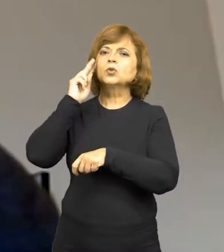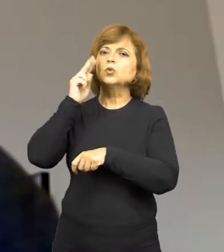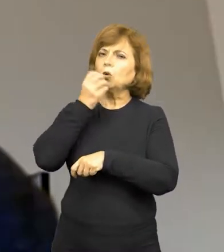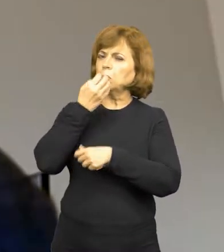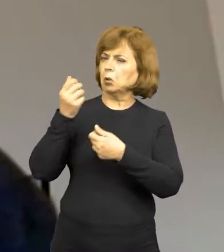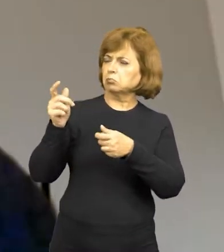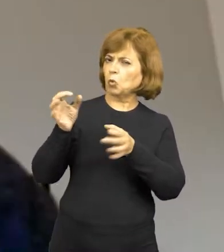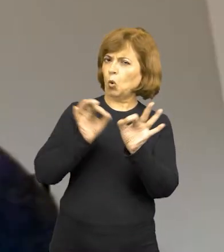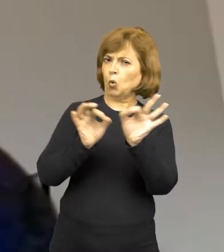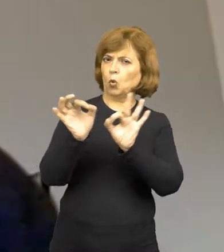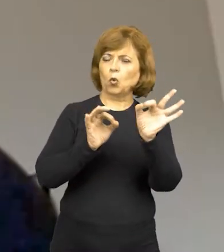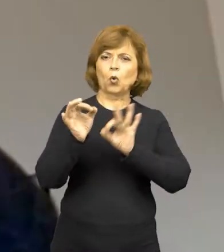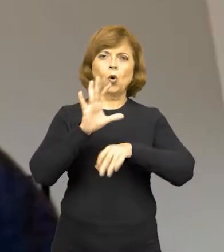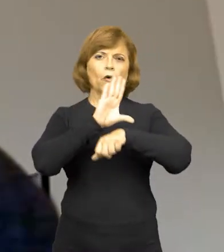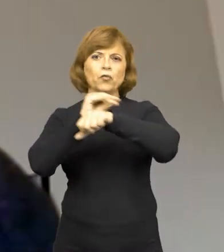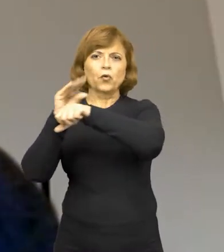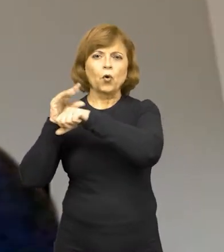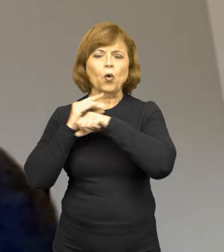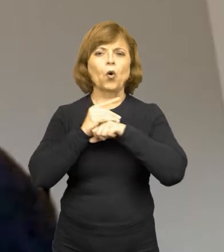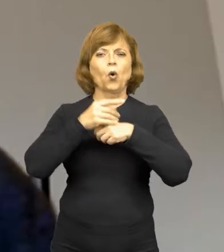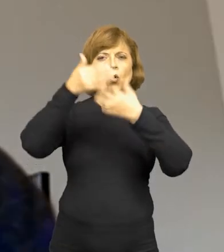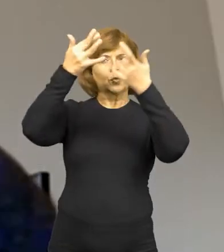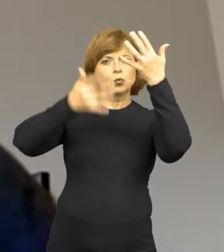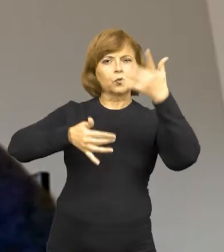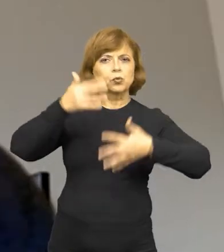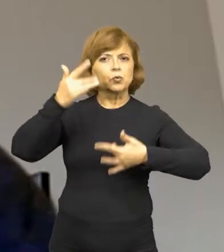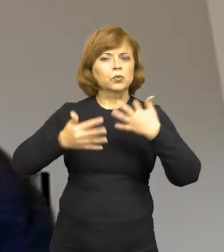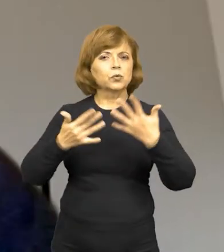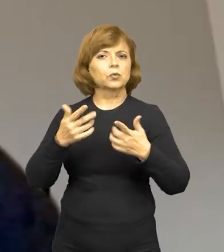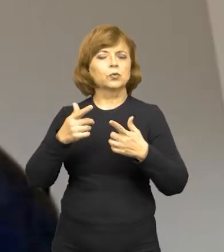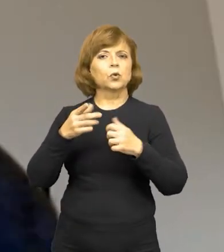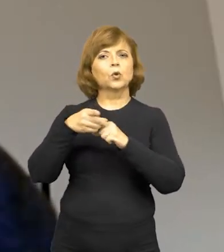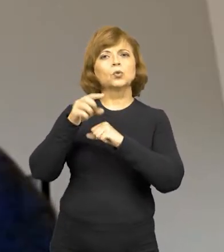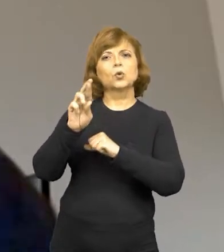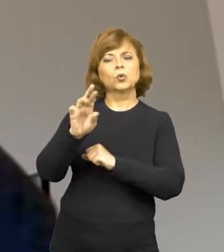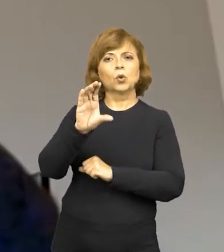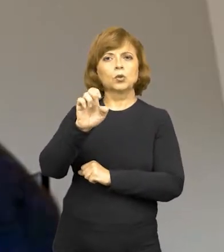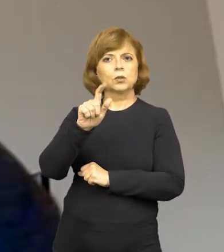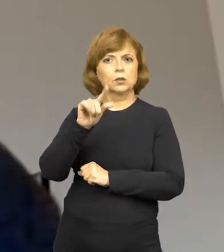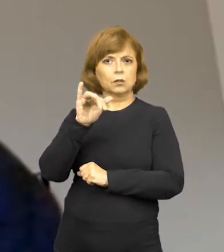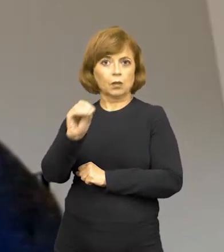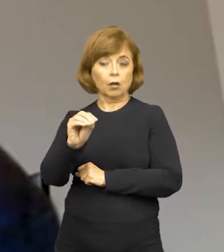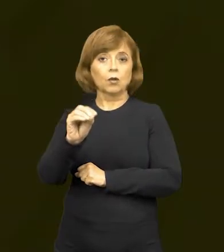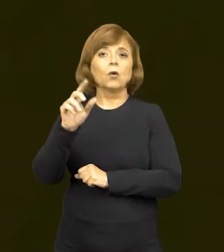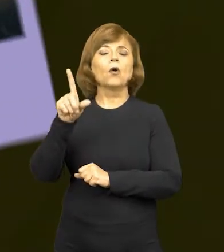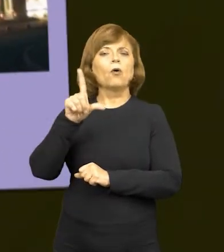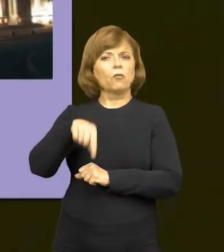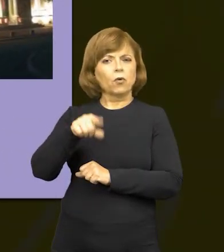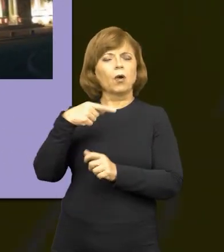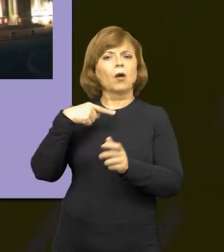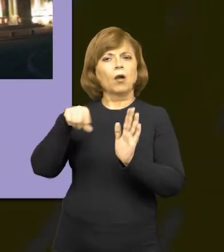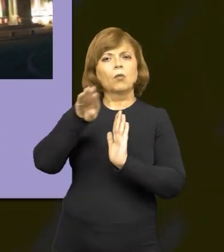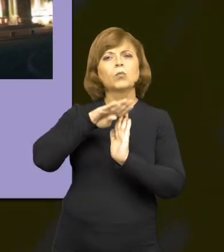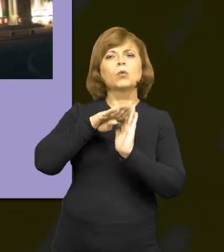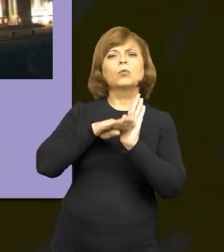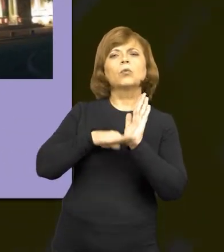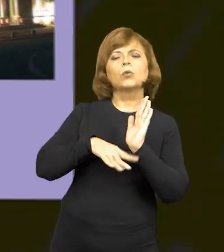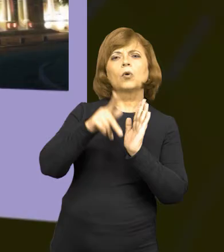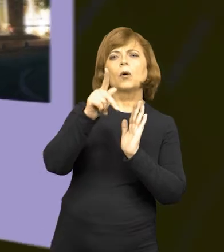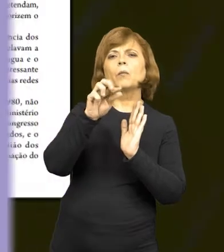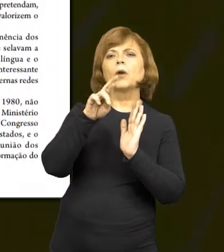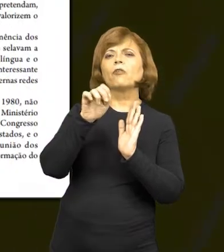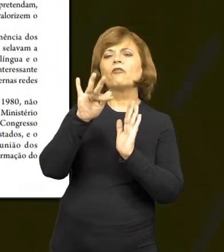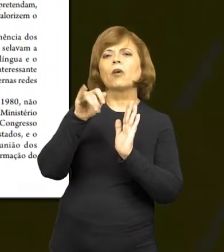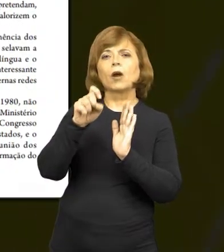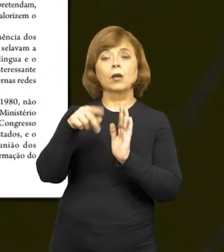narrativas dele, doutor Célio Airtal. E esse livro foi, inclusive, prefaciado pelo atual e novo